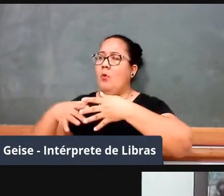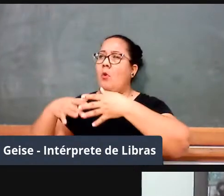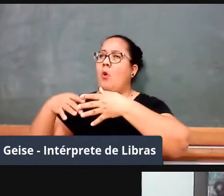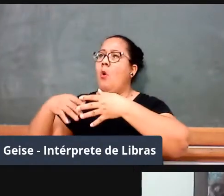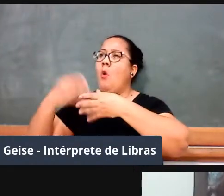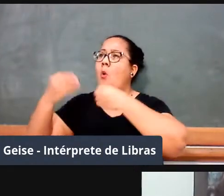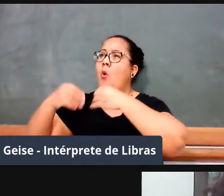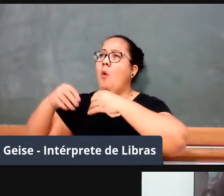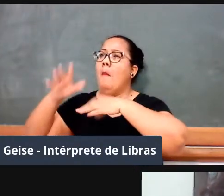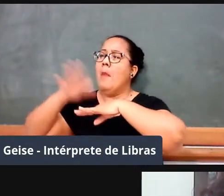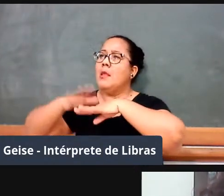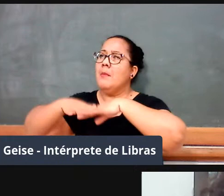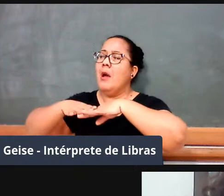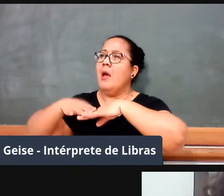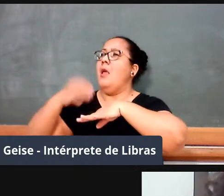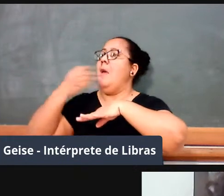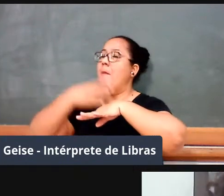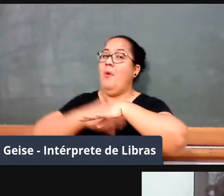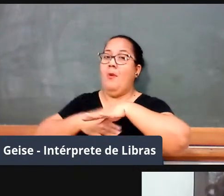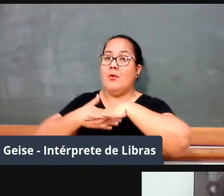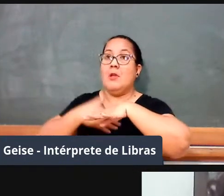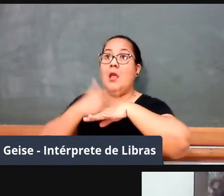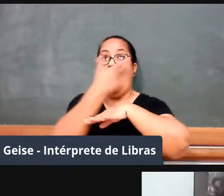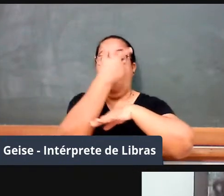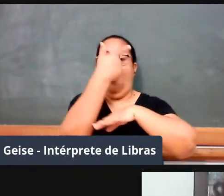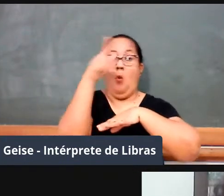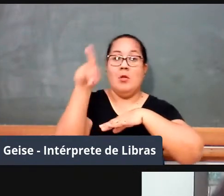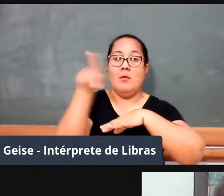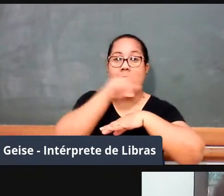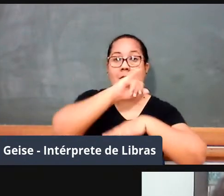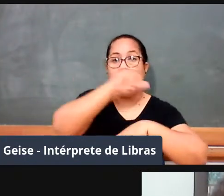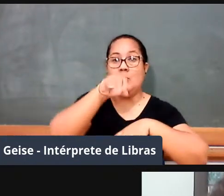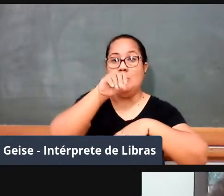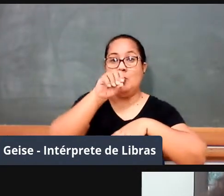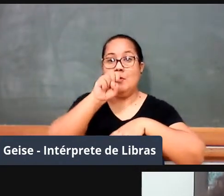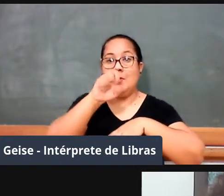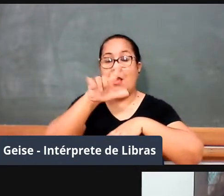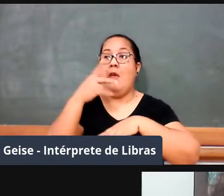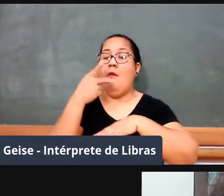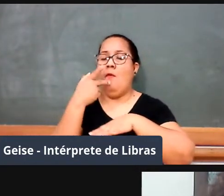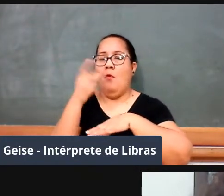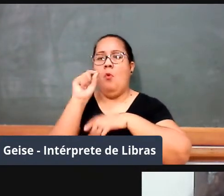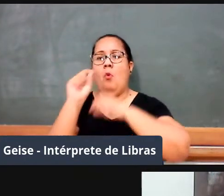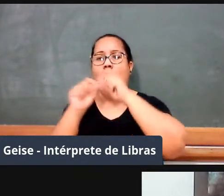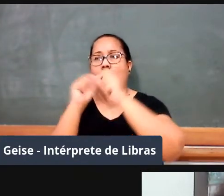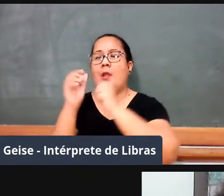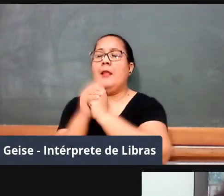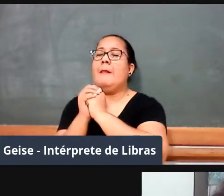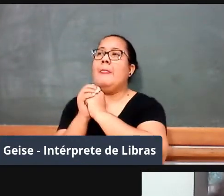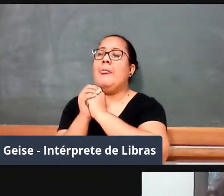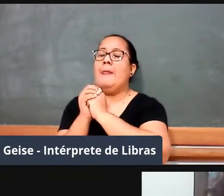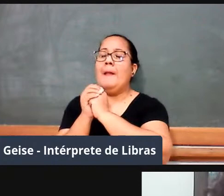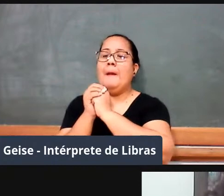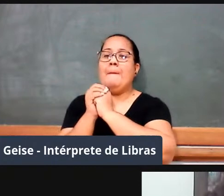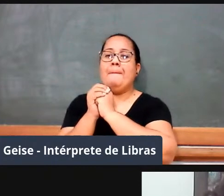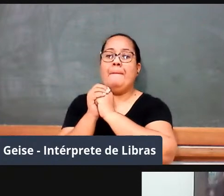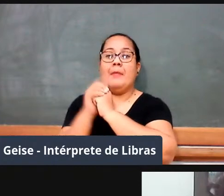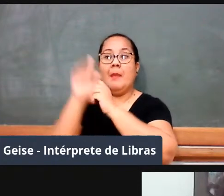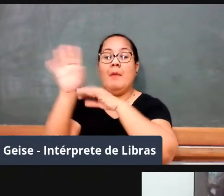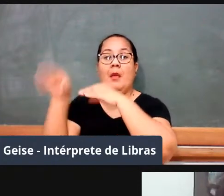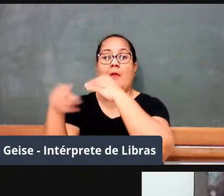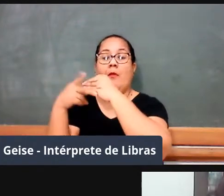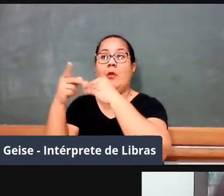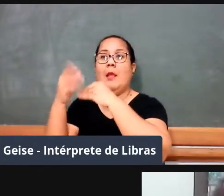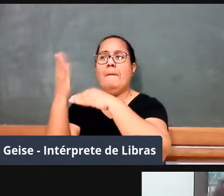e a professora Josélia, que é pedagoga e matemática, de formação, ela coloca que até